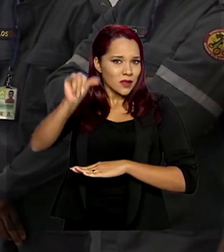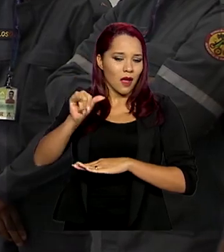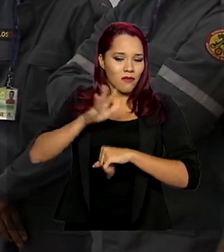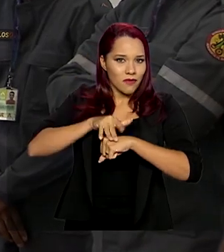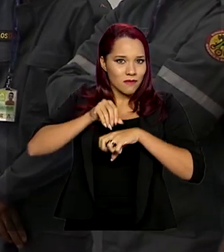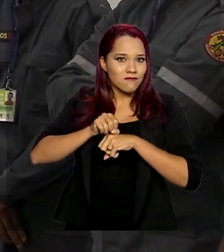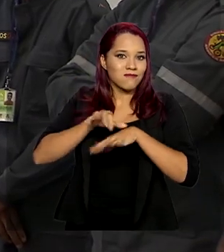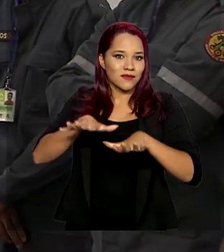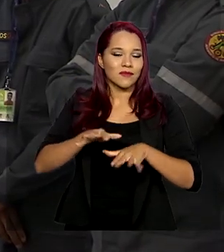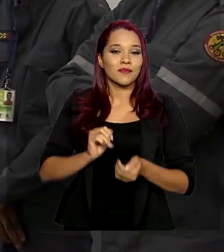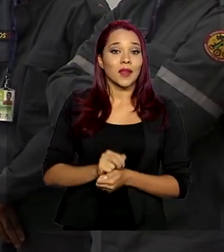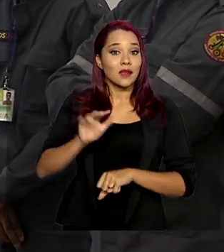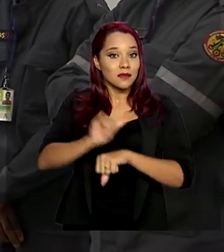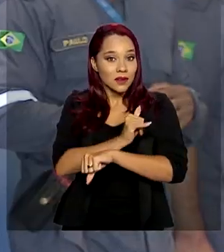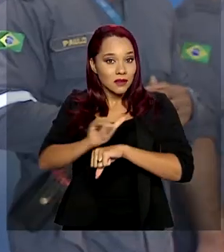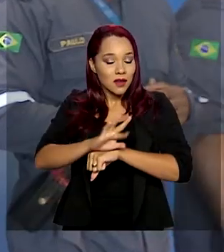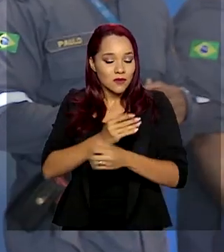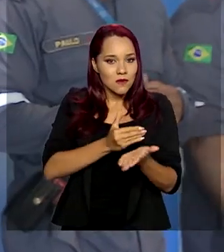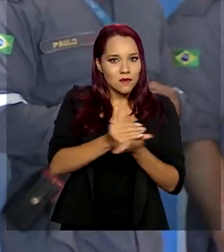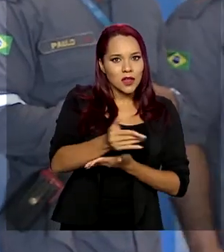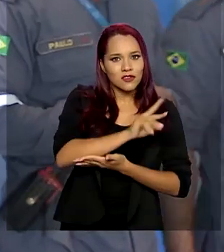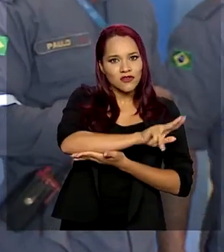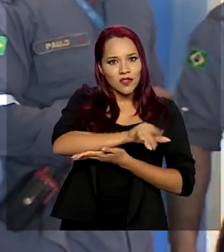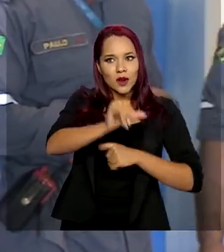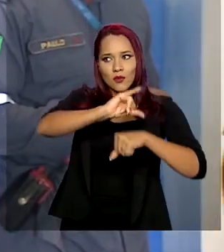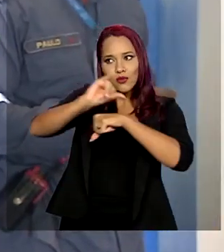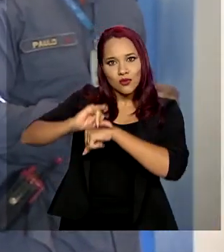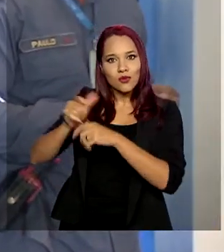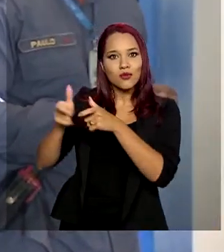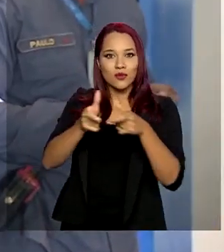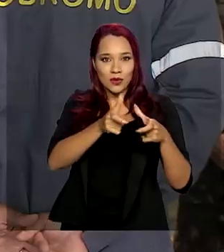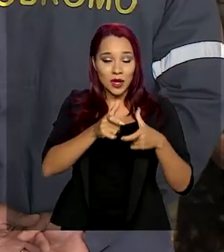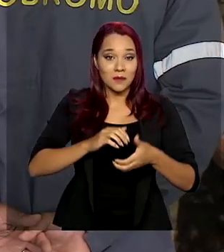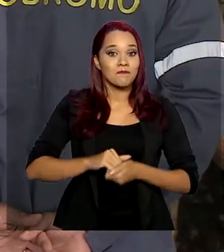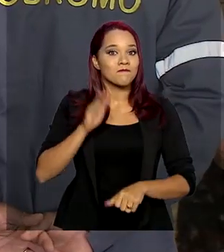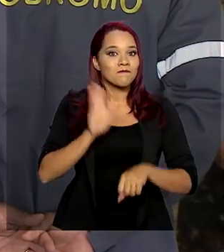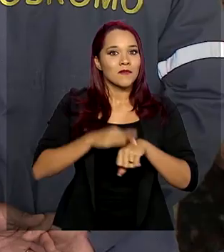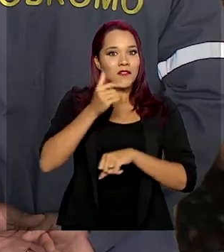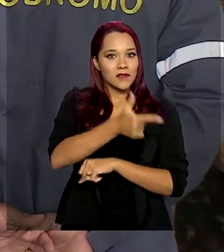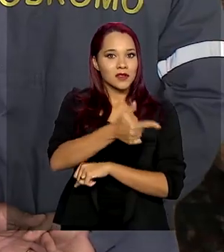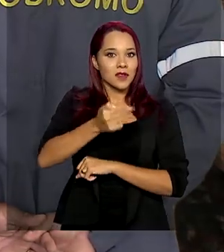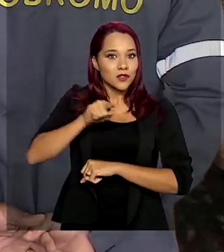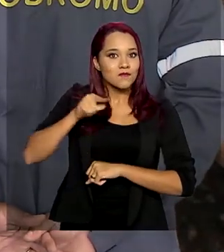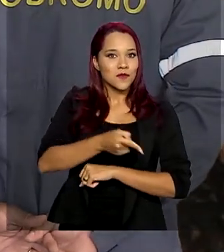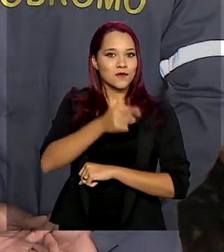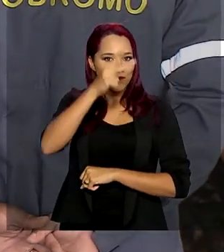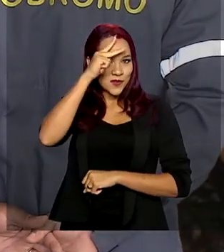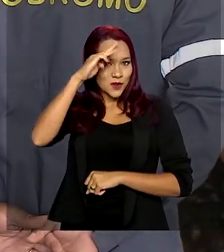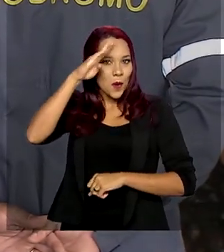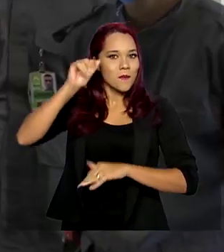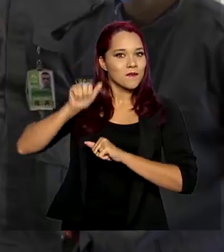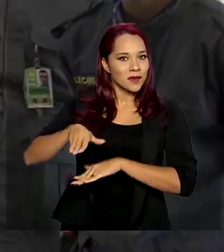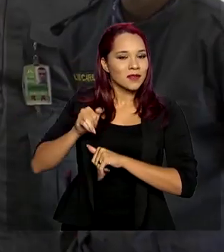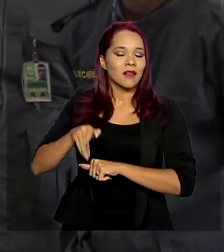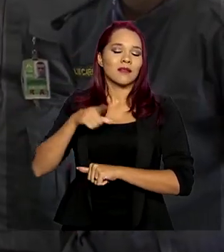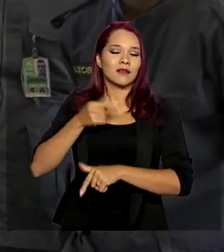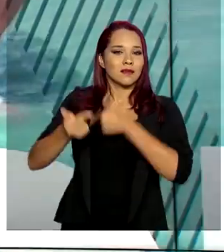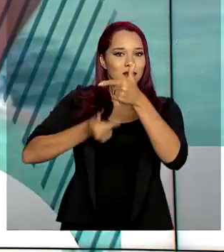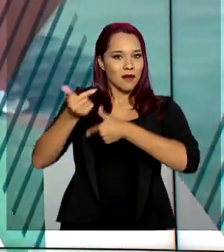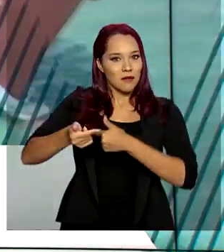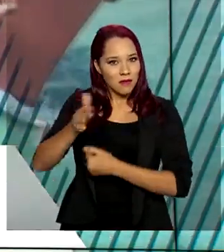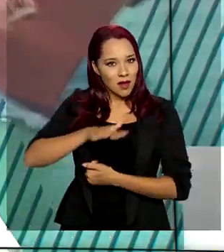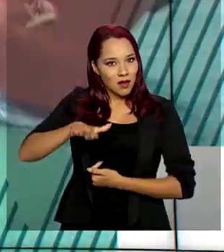vírus. A ação vem ocorrendo em diferentes localidades. Mais de 27 mil militares estão envolvidos nesse trabalho.